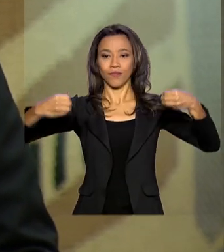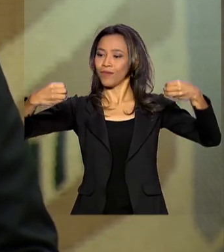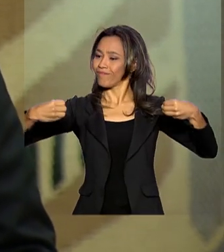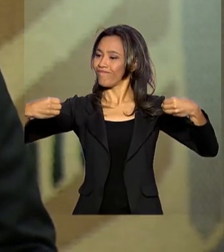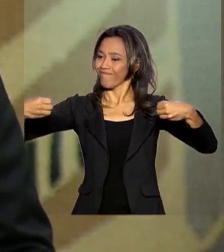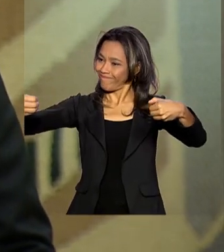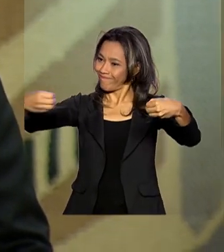os países do bloco.